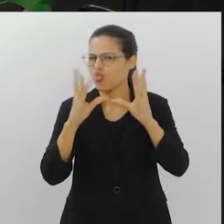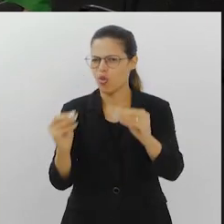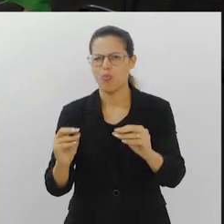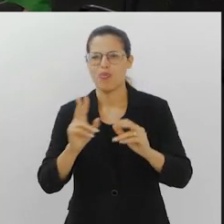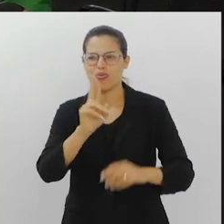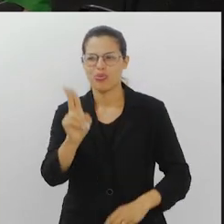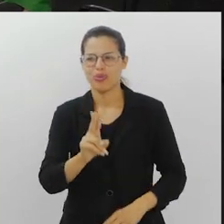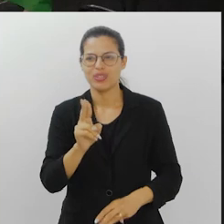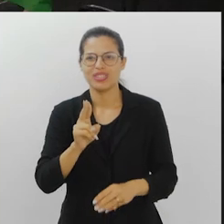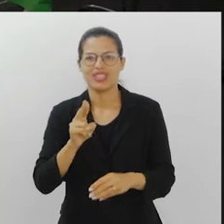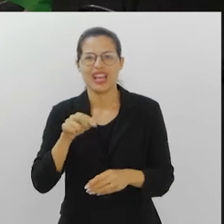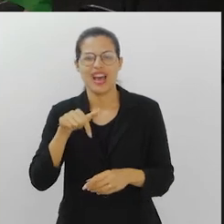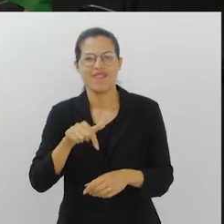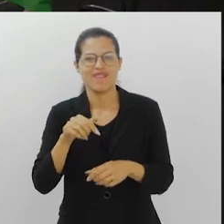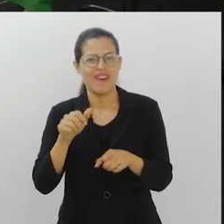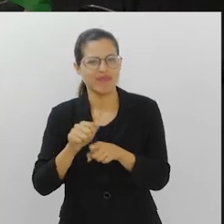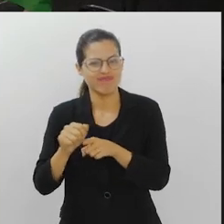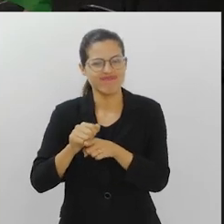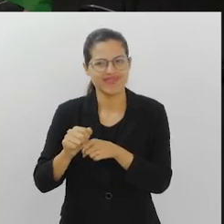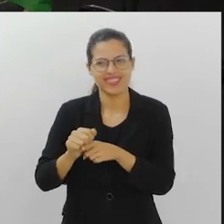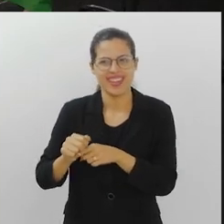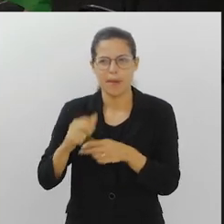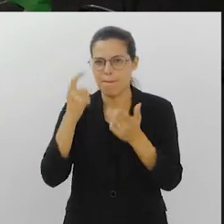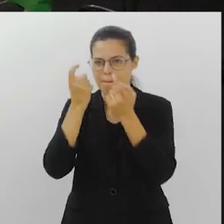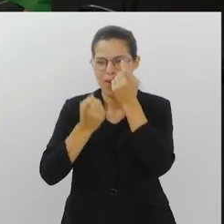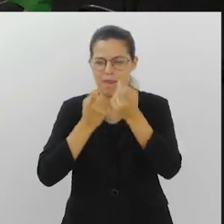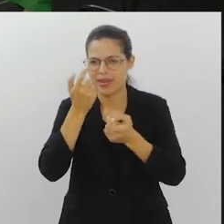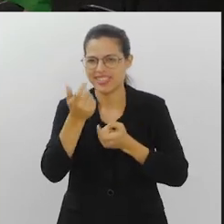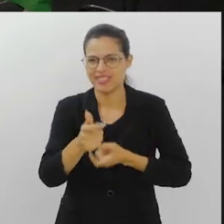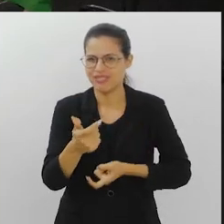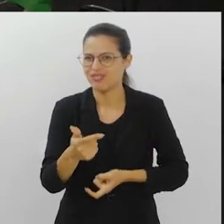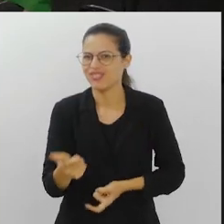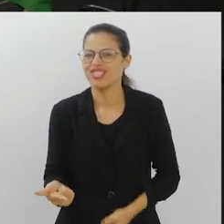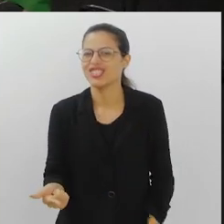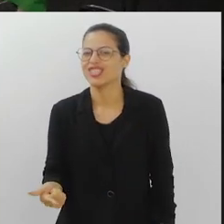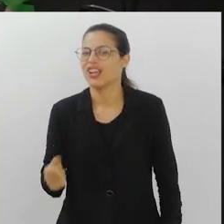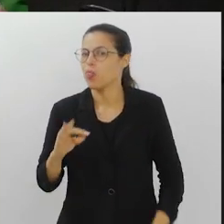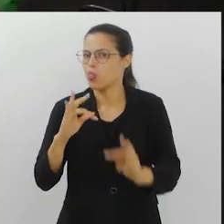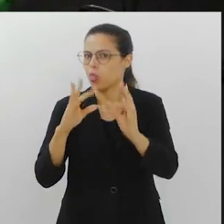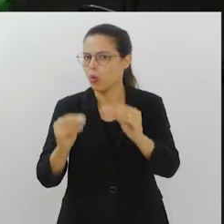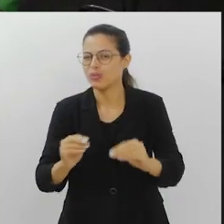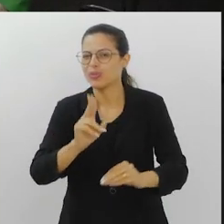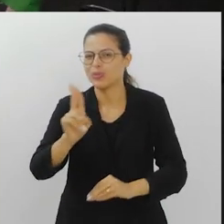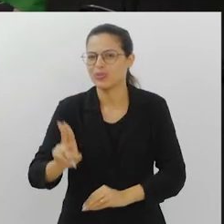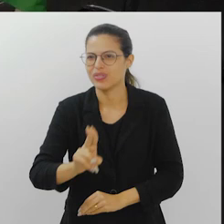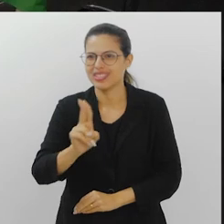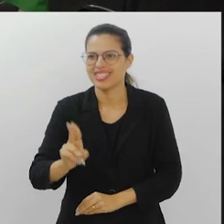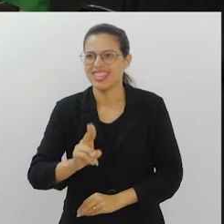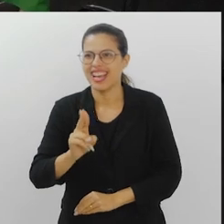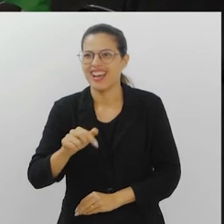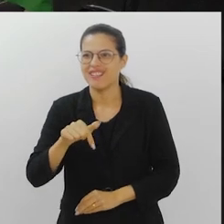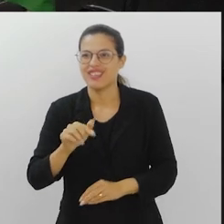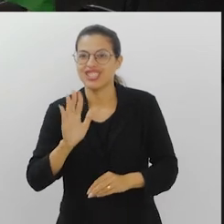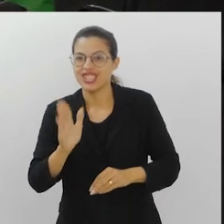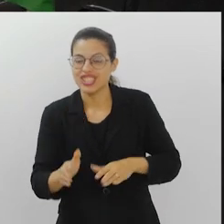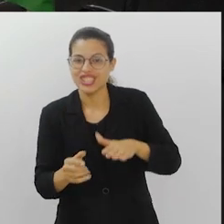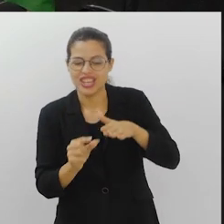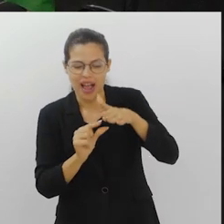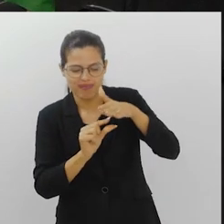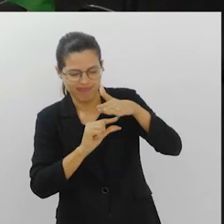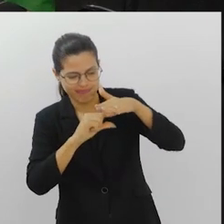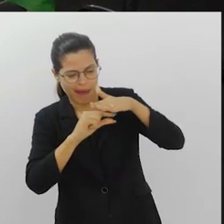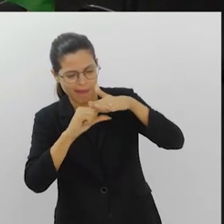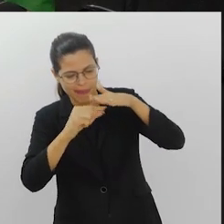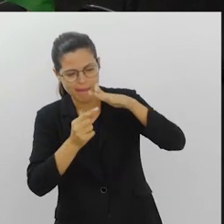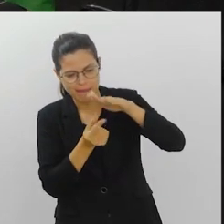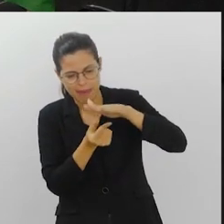E todo mundo usava igual, ninguém se importava por isso. Na escola, estava todo mundo de quichute. Todo mundo com quichute e com o pinozinho já